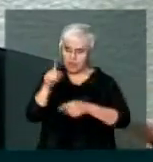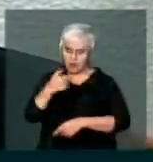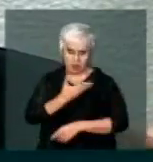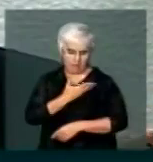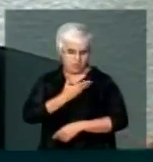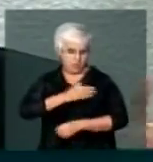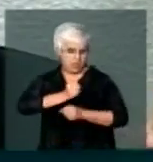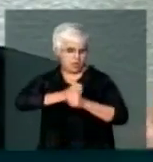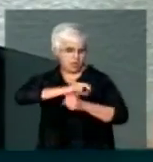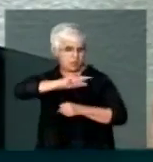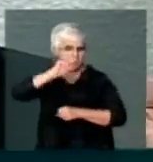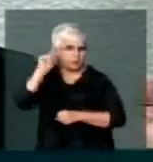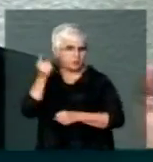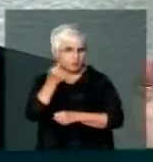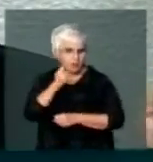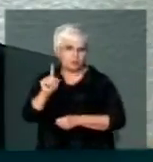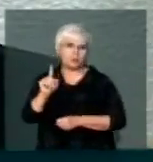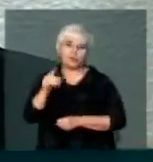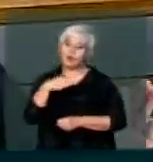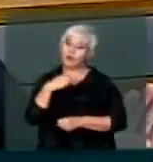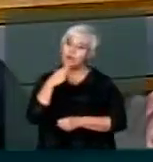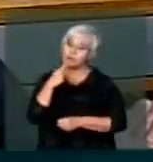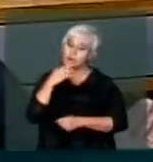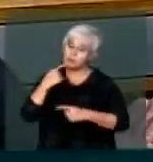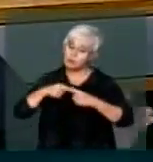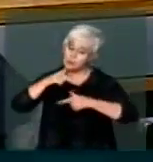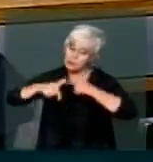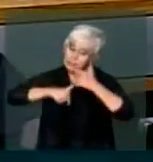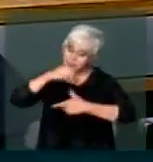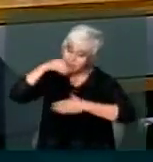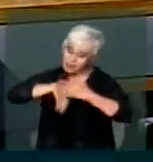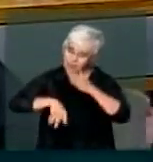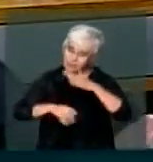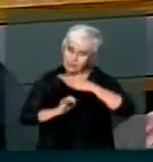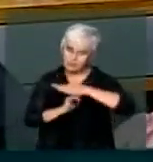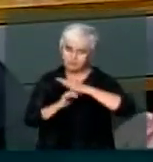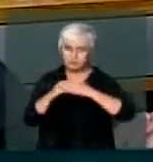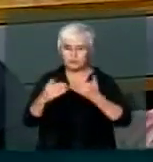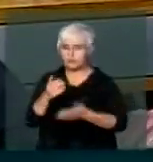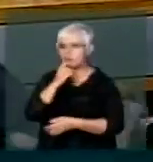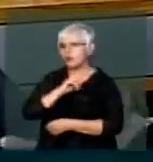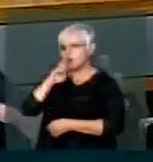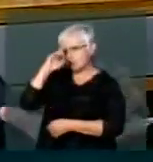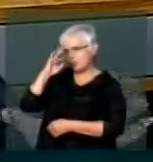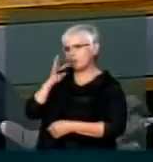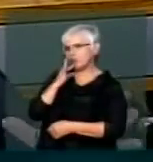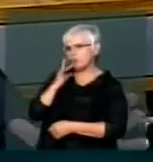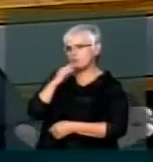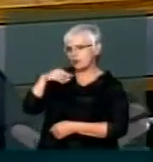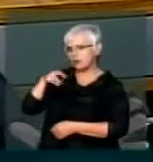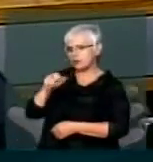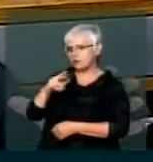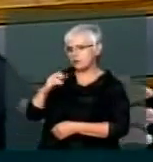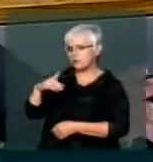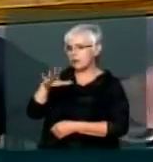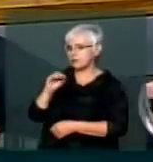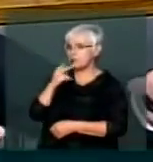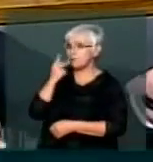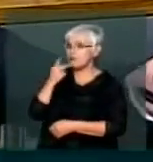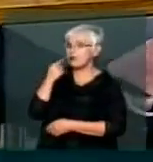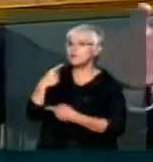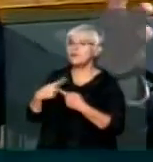amigo de muitos... Não é... Então reformulo Por ser seu conhecido O Marcelo... Todos estão colocando em xeque Por que?